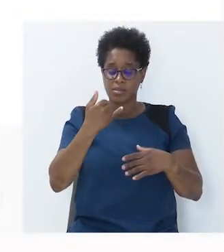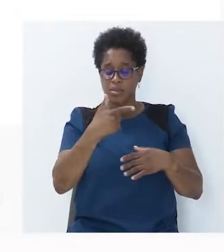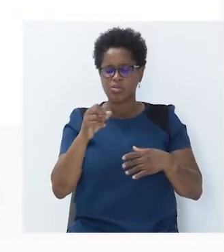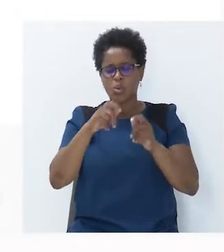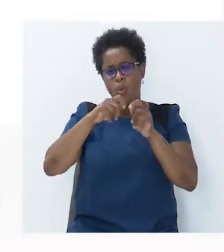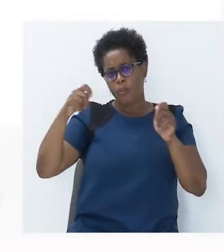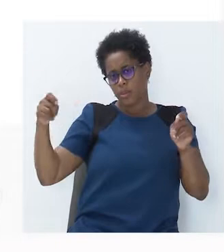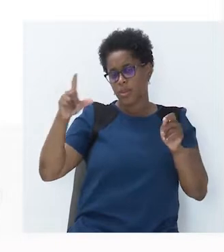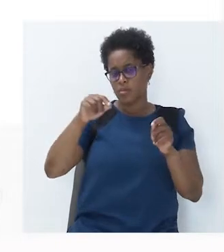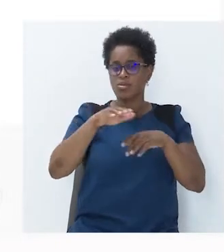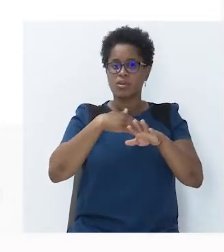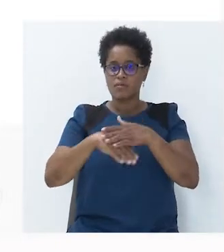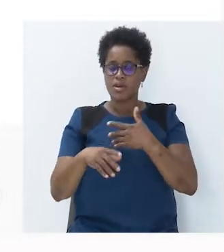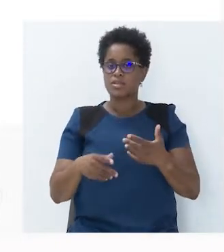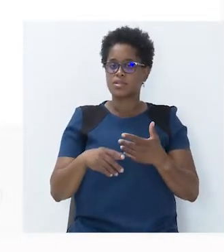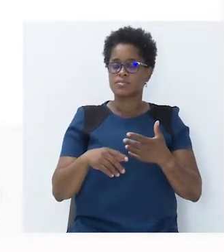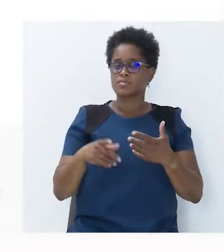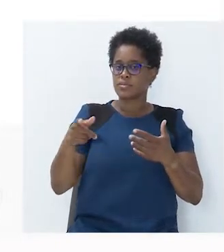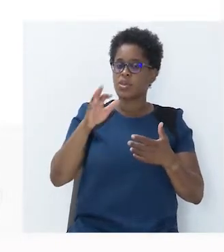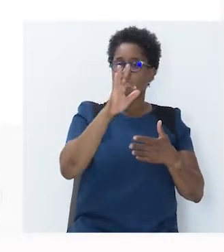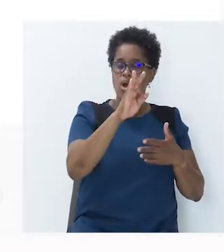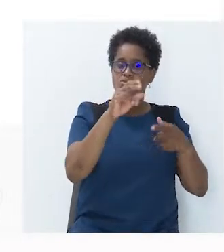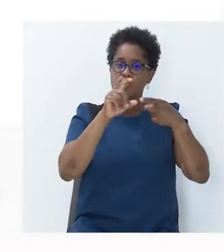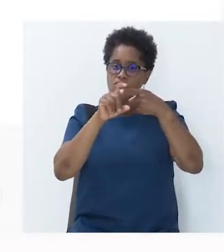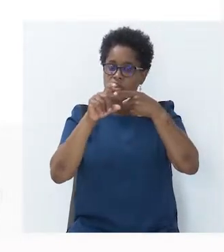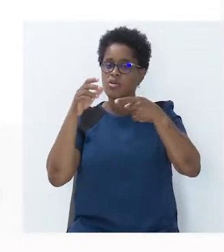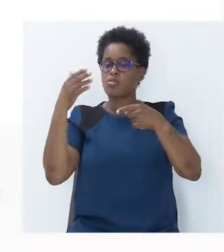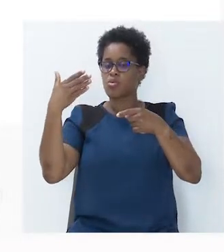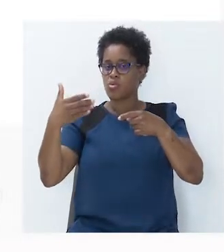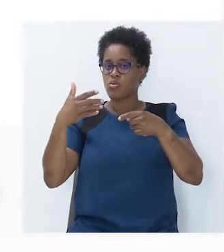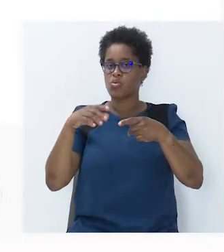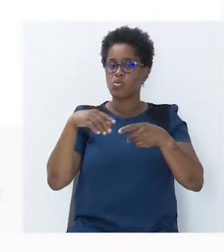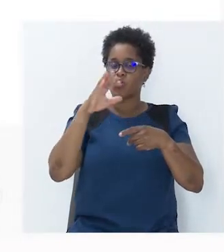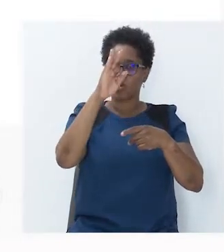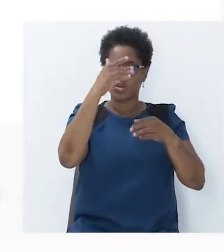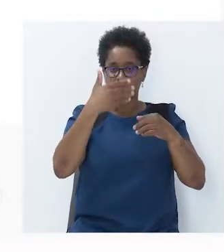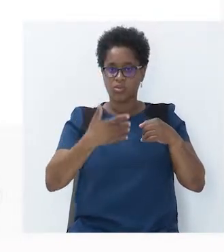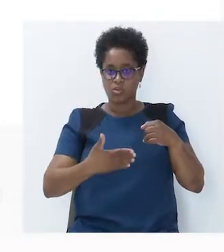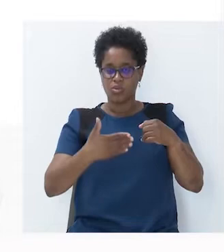ali fazer a divisão. Então, 4 dividido por 1 será 4.